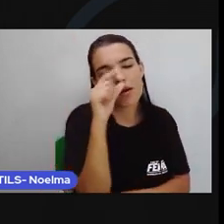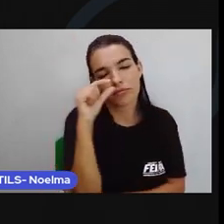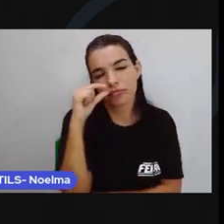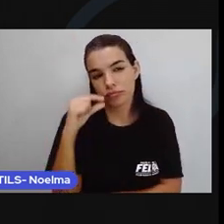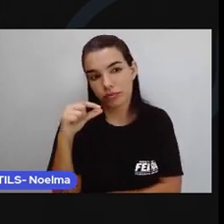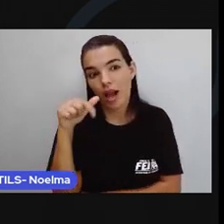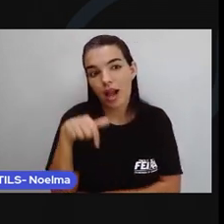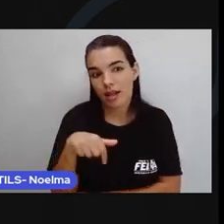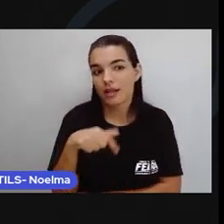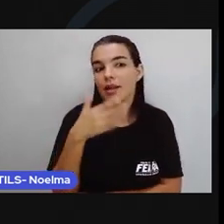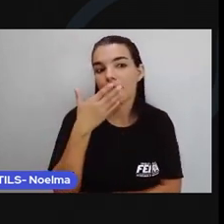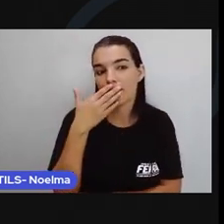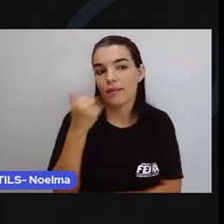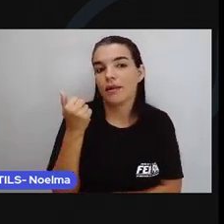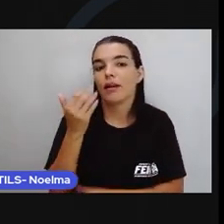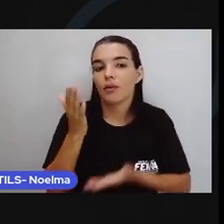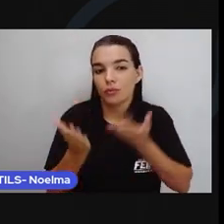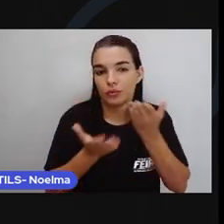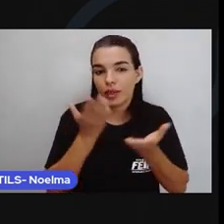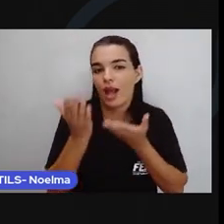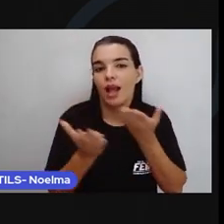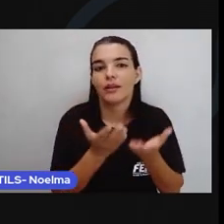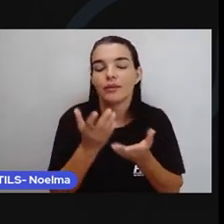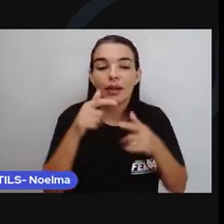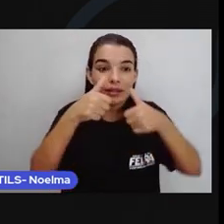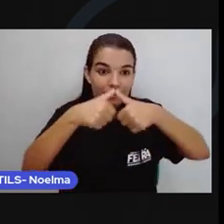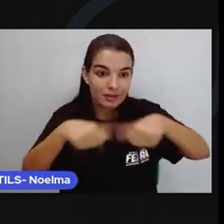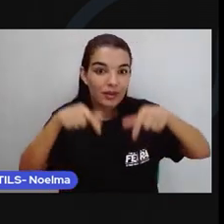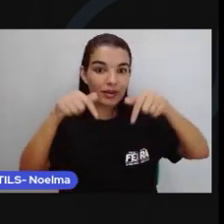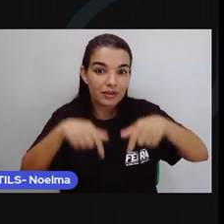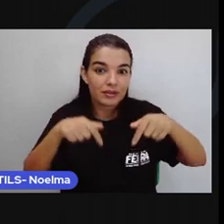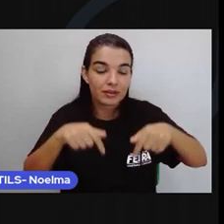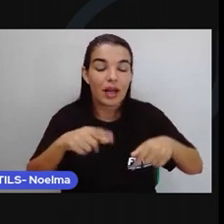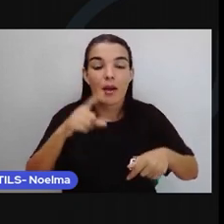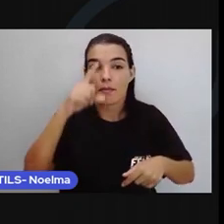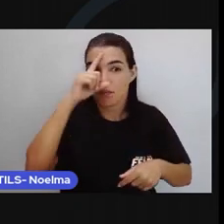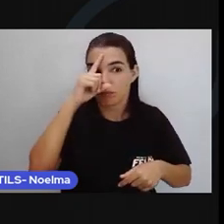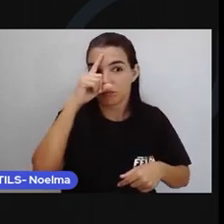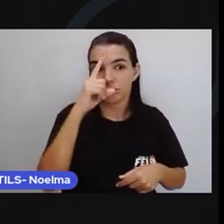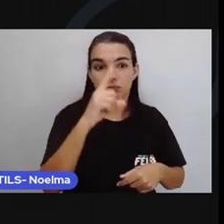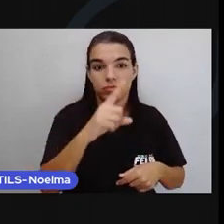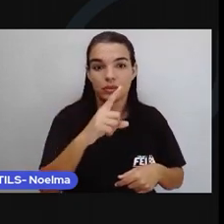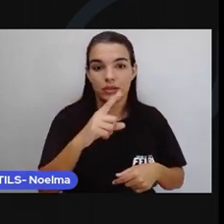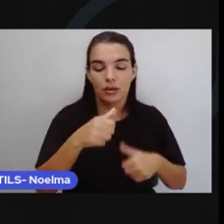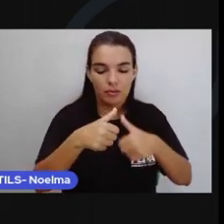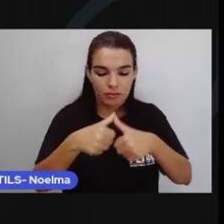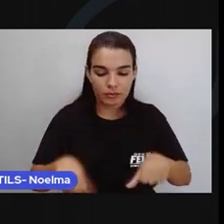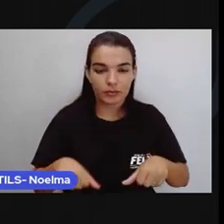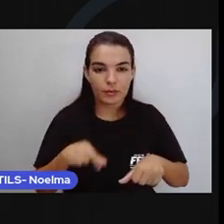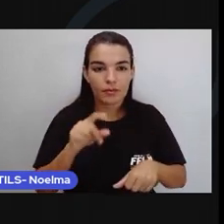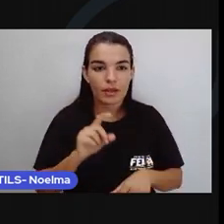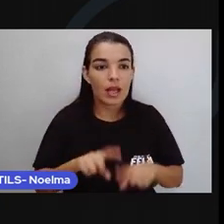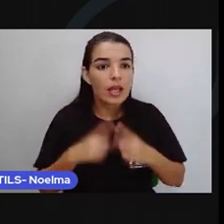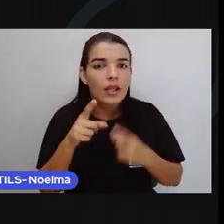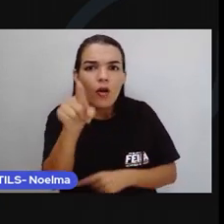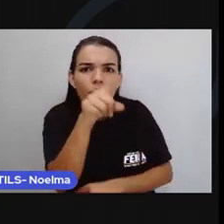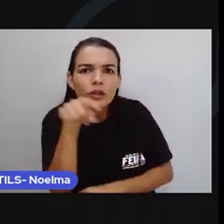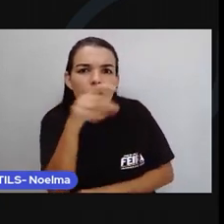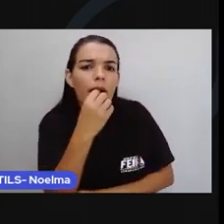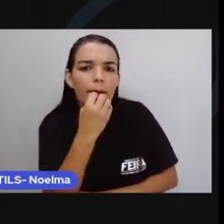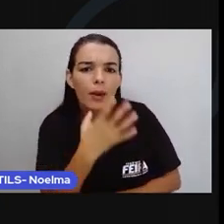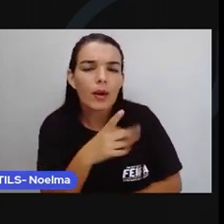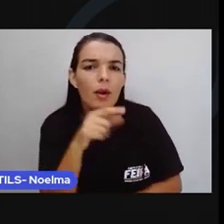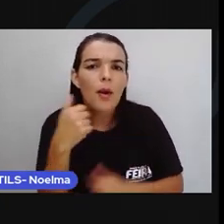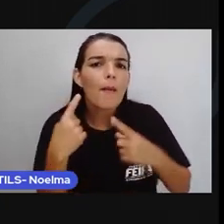Onde a vida será preservada E esta é nossa missão Olha aqui Se vocês são tão bons assim Então